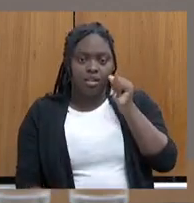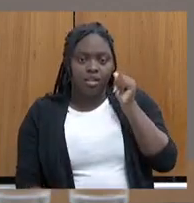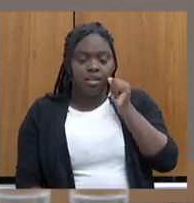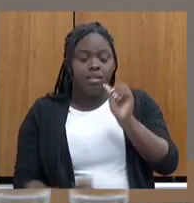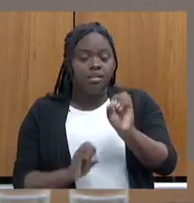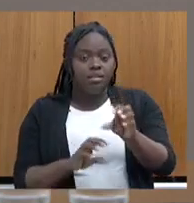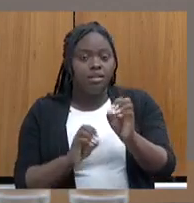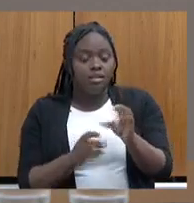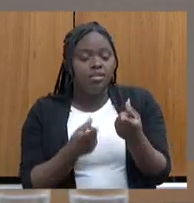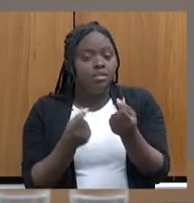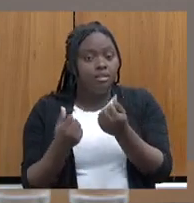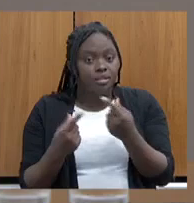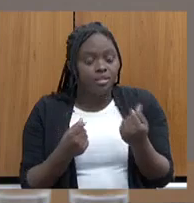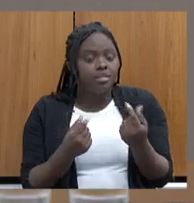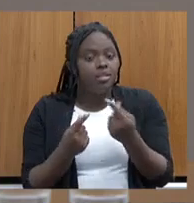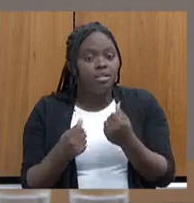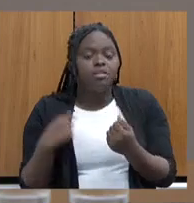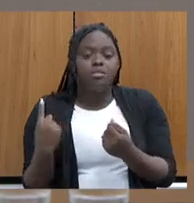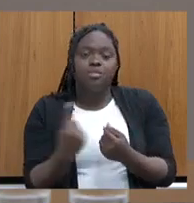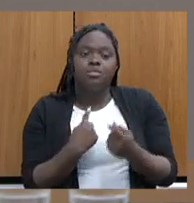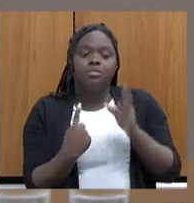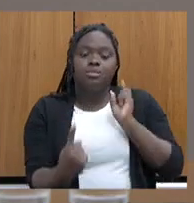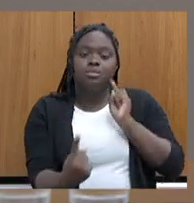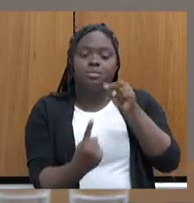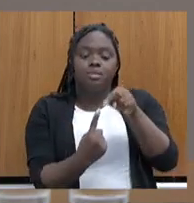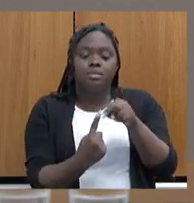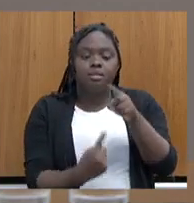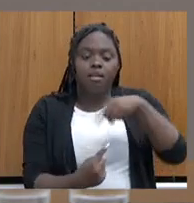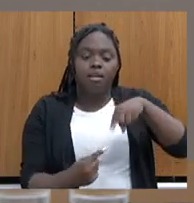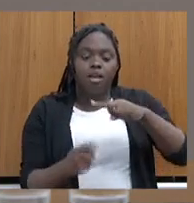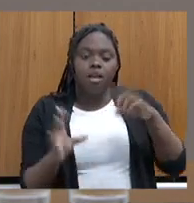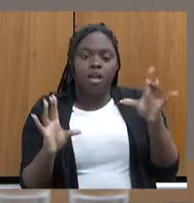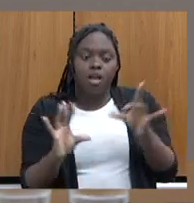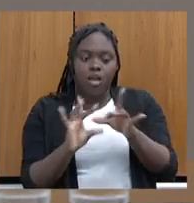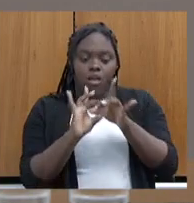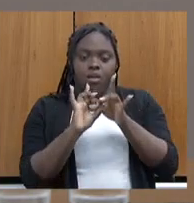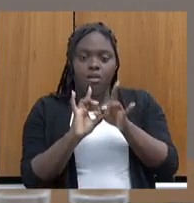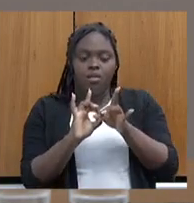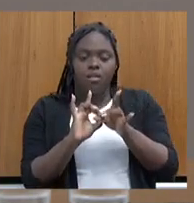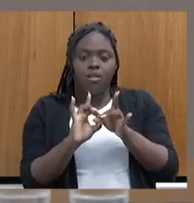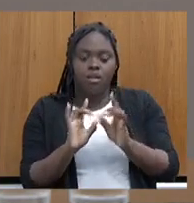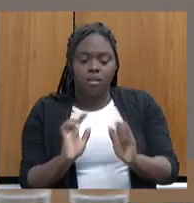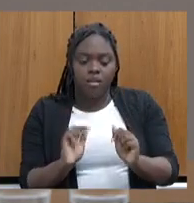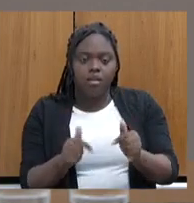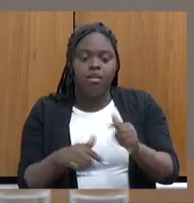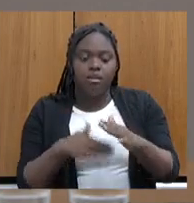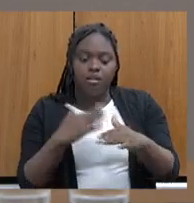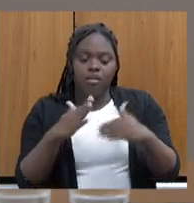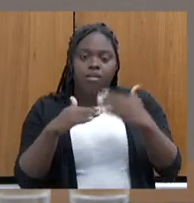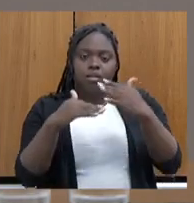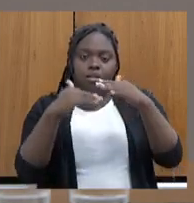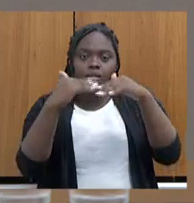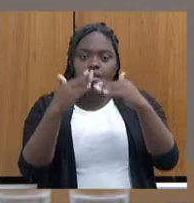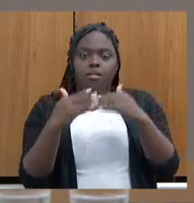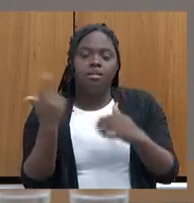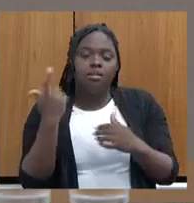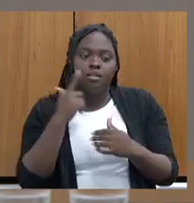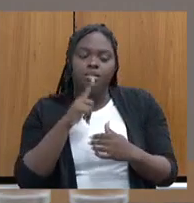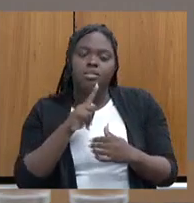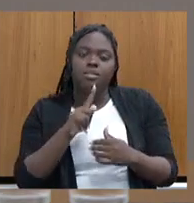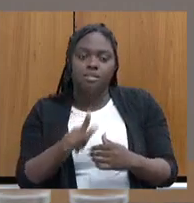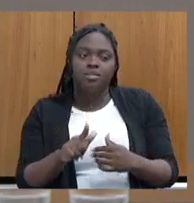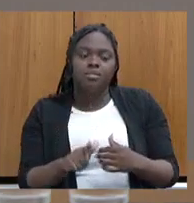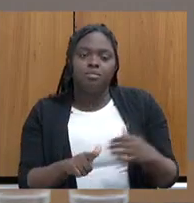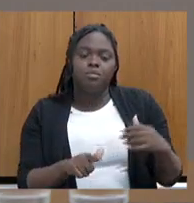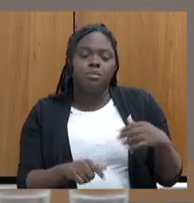educação financeira, que o nosso objetivo é que elas se unam e formam células produtivas locais para prestarem serviço para a indústria da